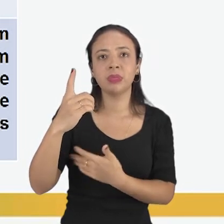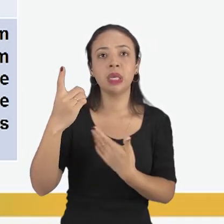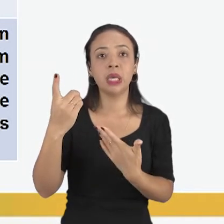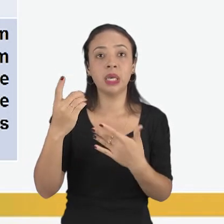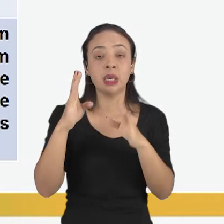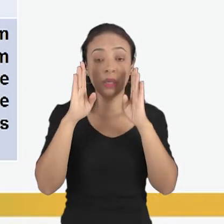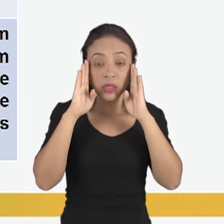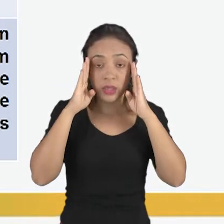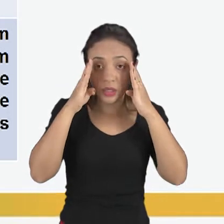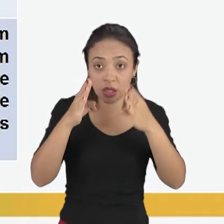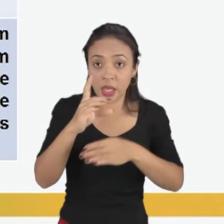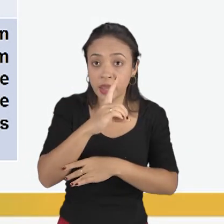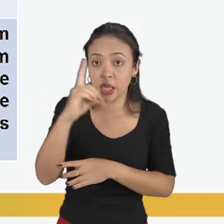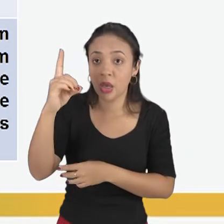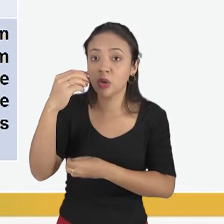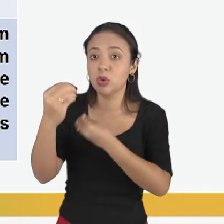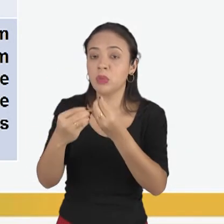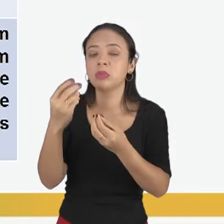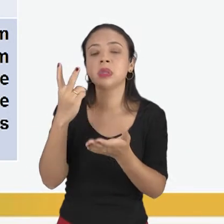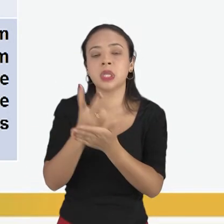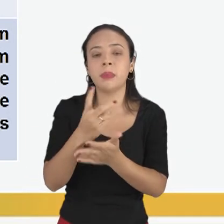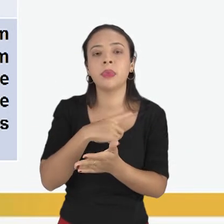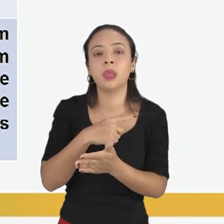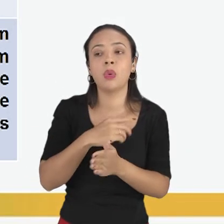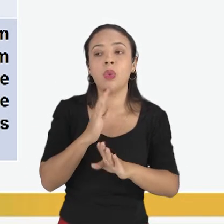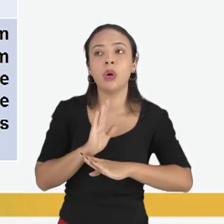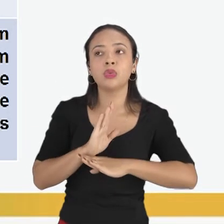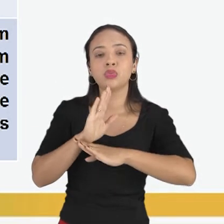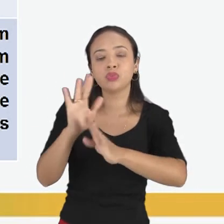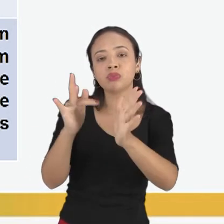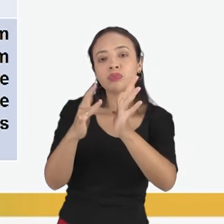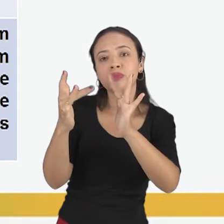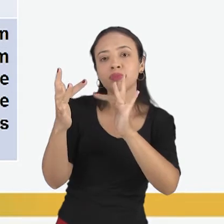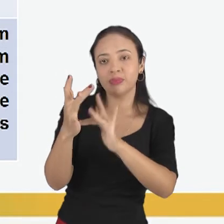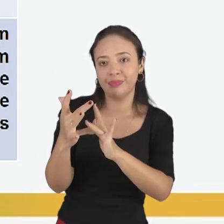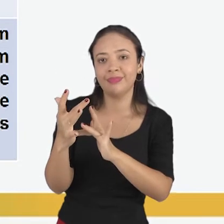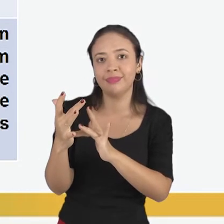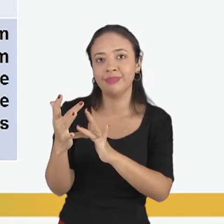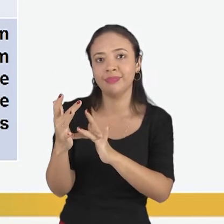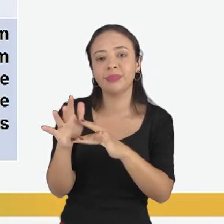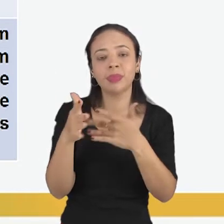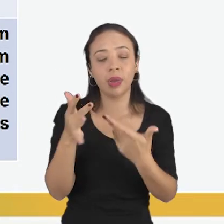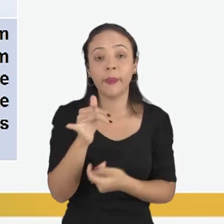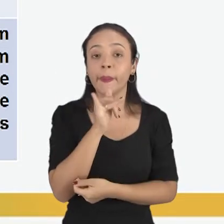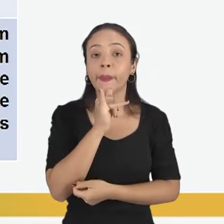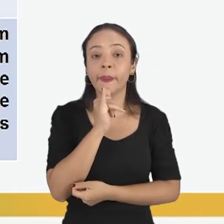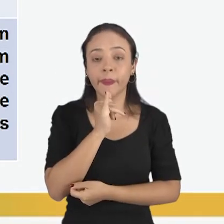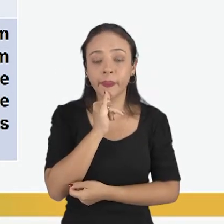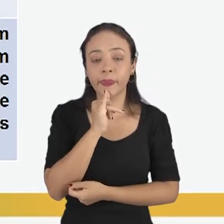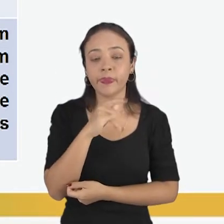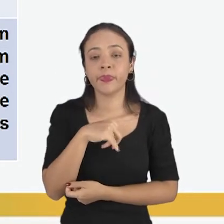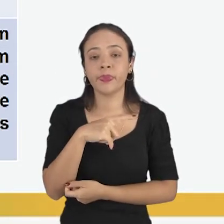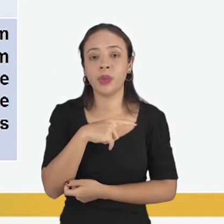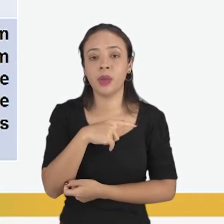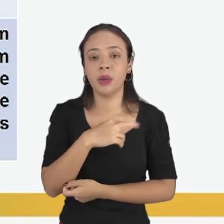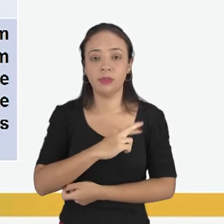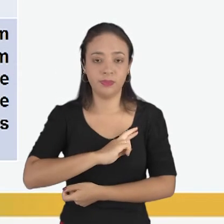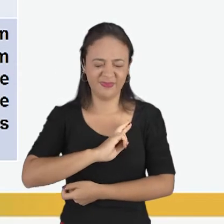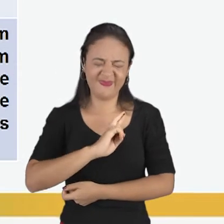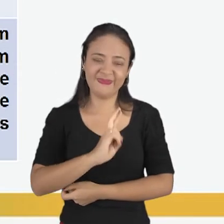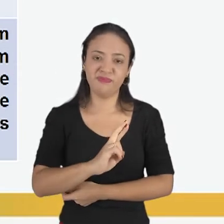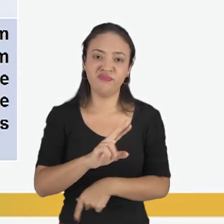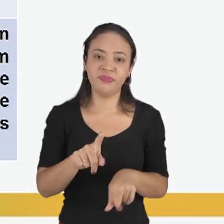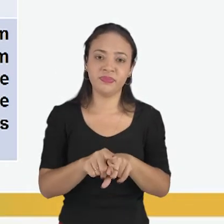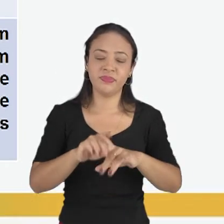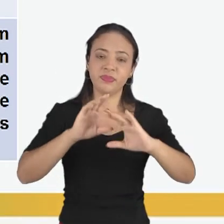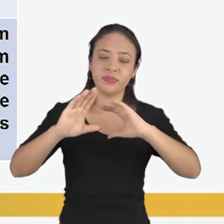sempre por intermédio de Jesus. Então são esses os exemplos de religiões e as